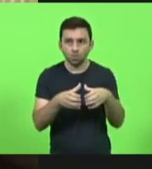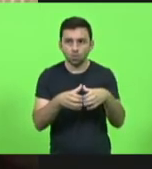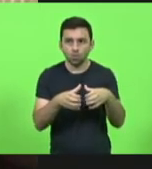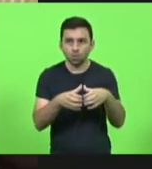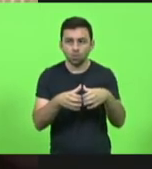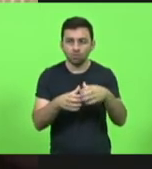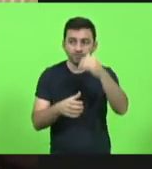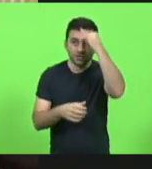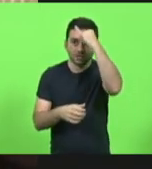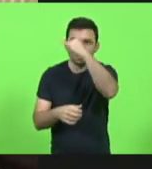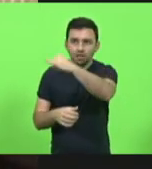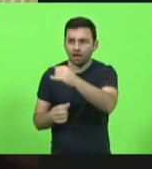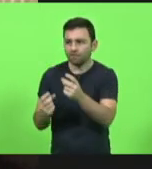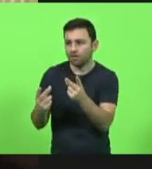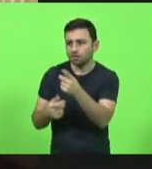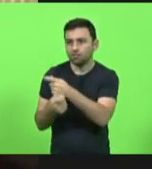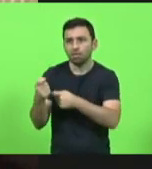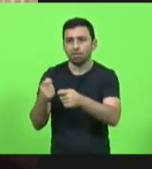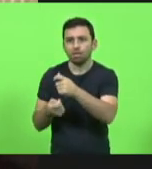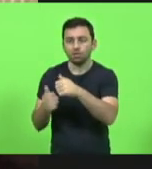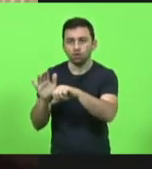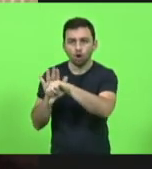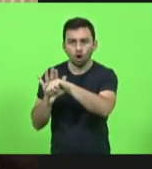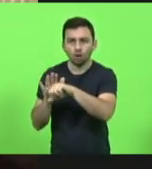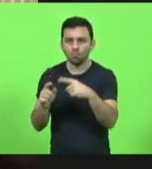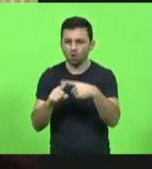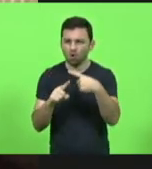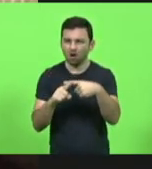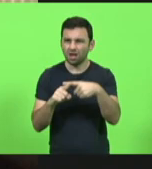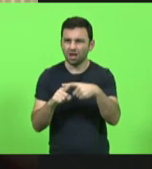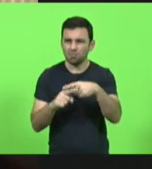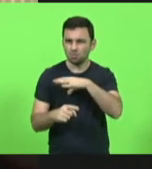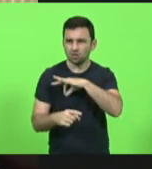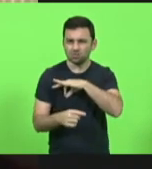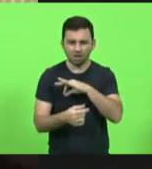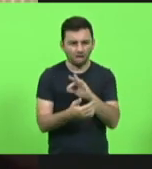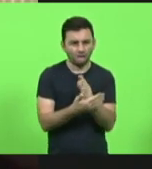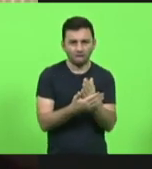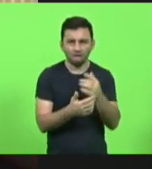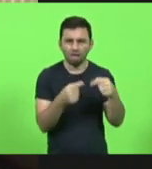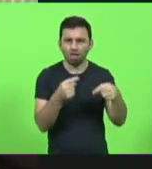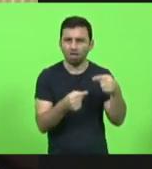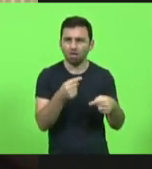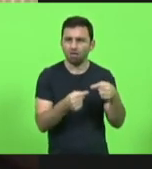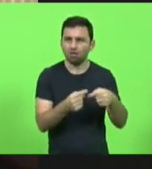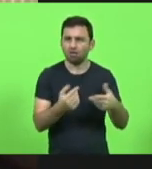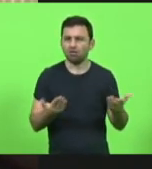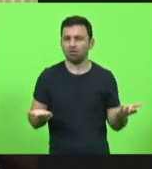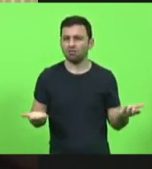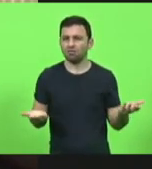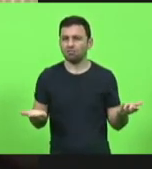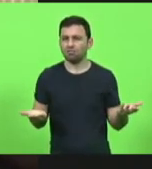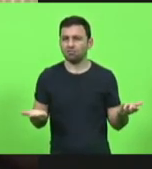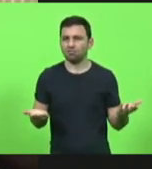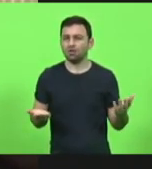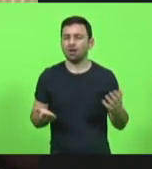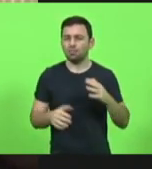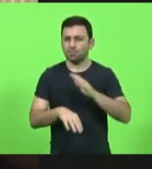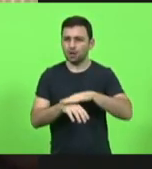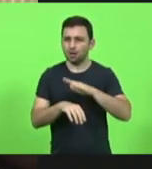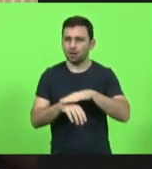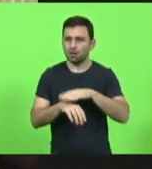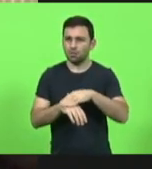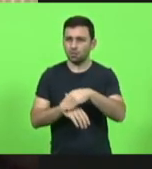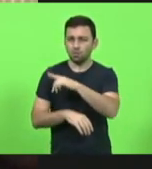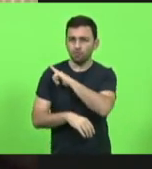por conta da animosidade que está sendo implementada implementada pelo